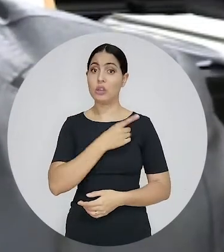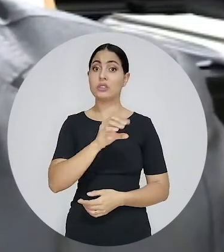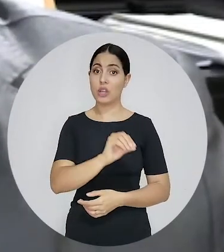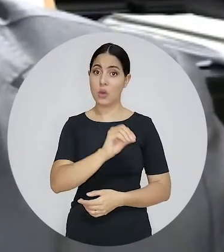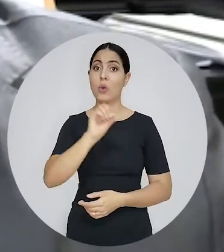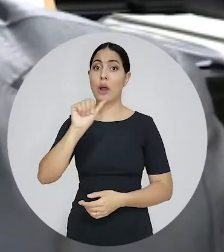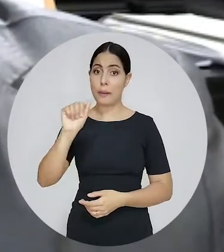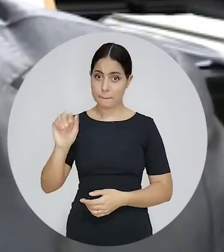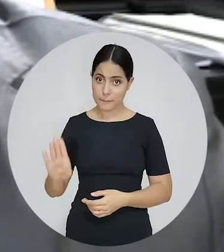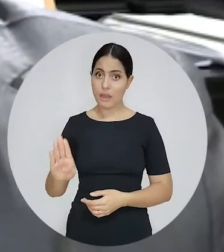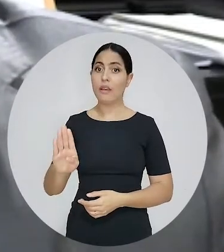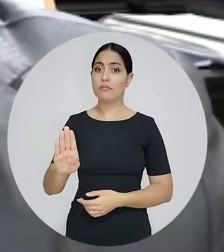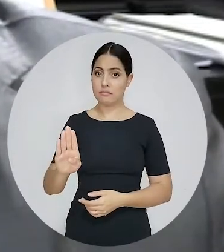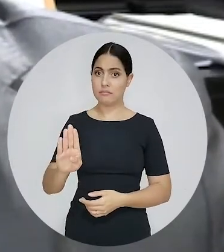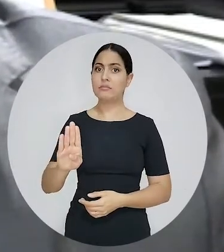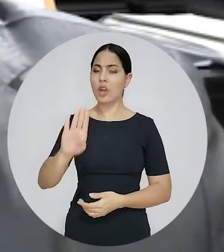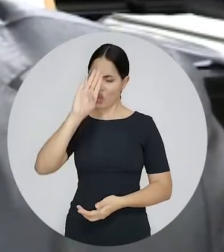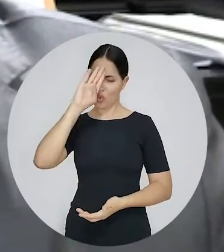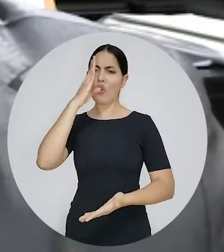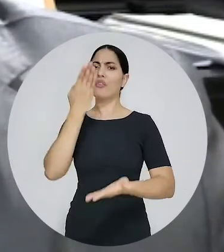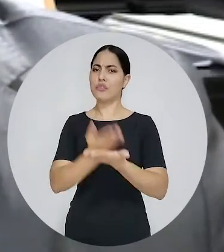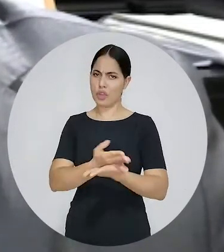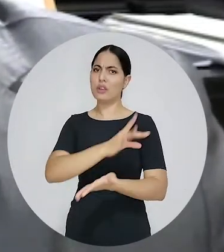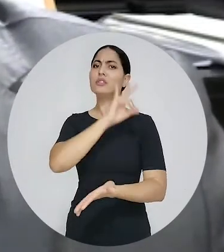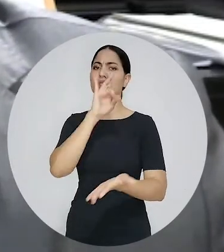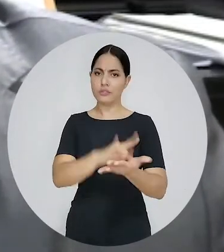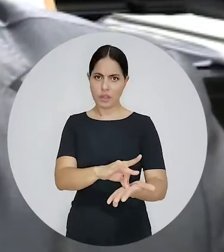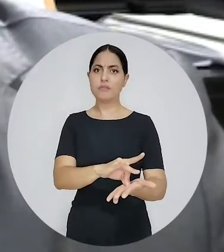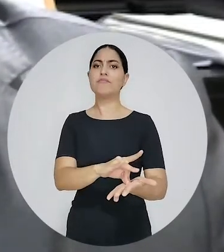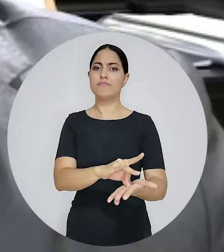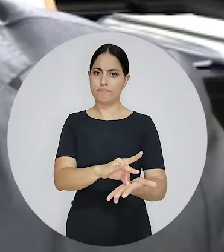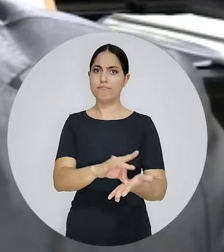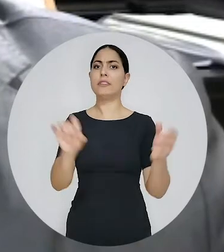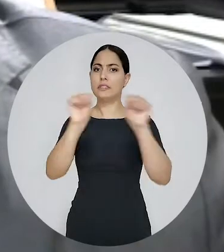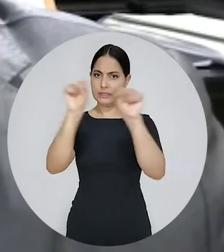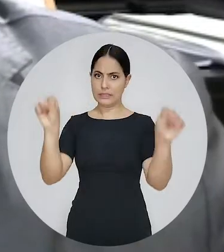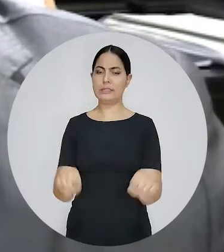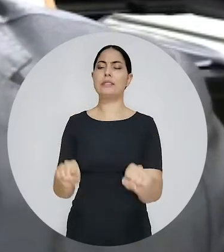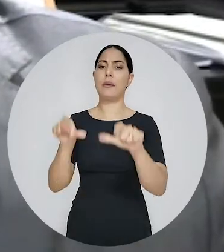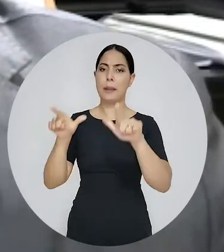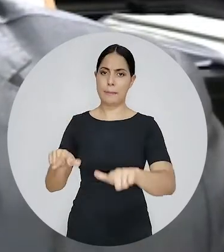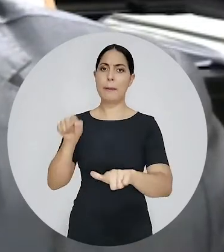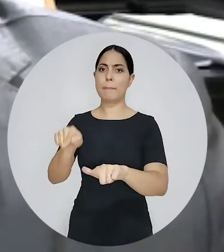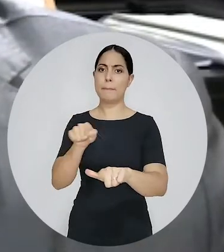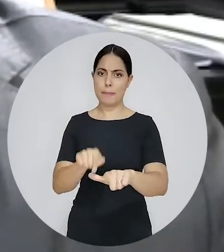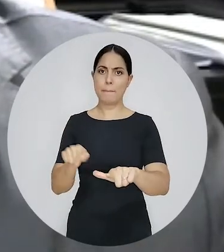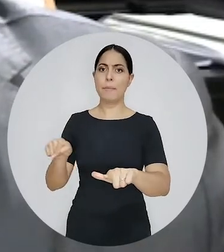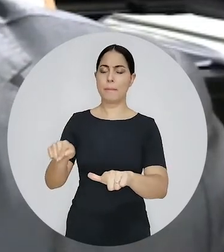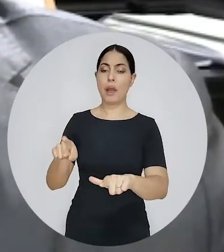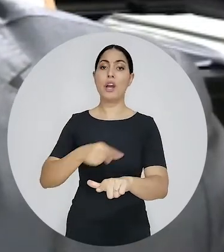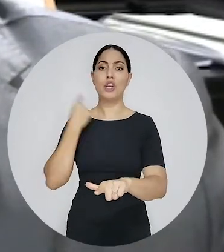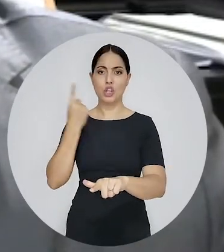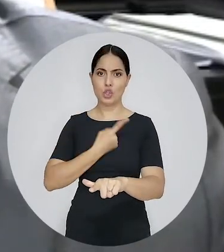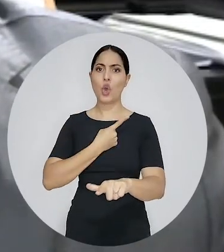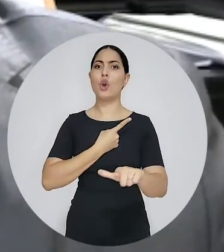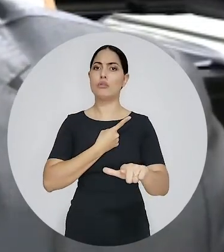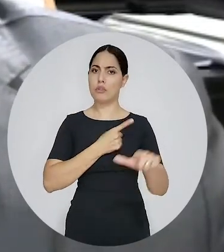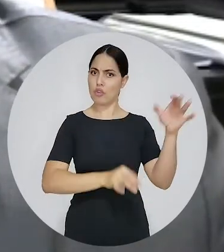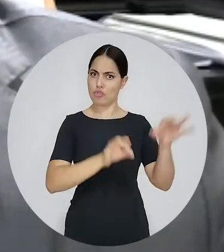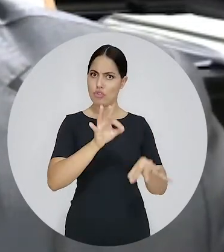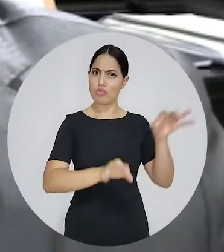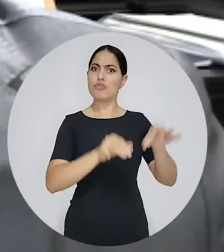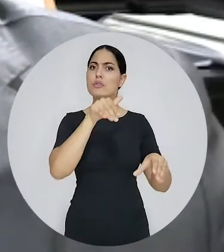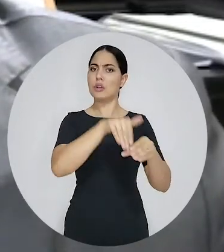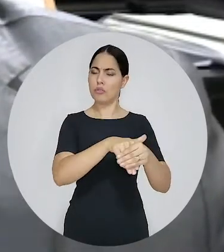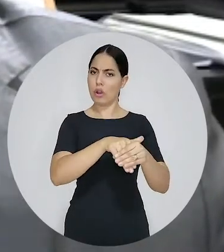a total convicção e confiança no sistema eletrônico de votação e sempre se manterá ao lado da justiça